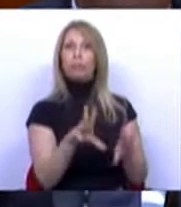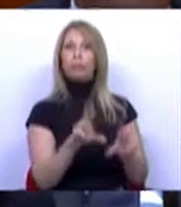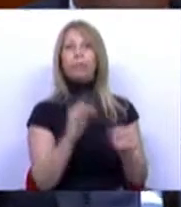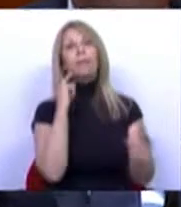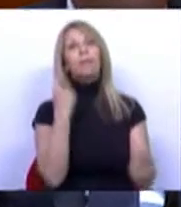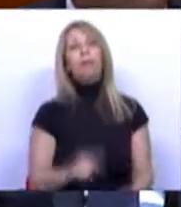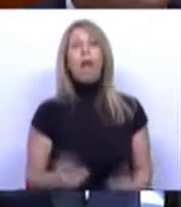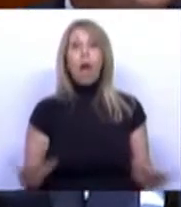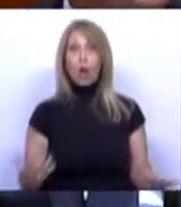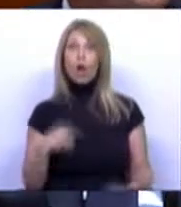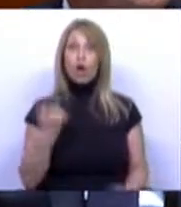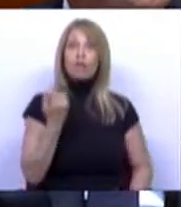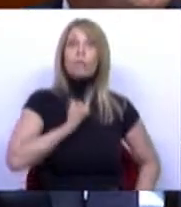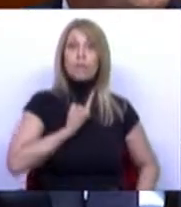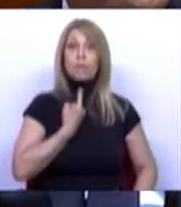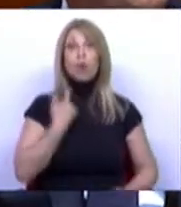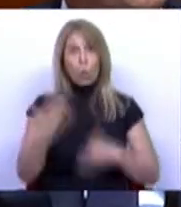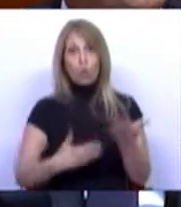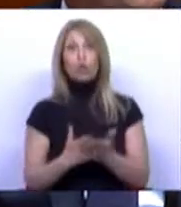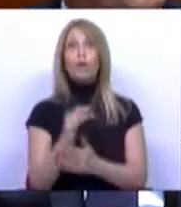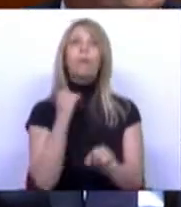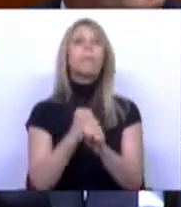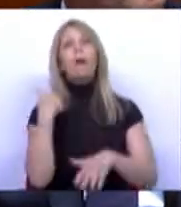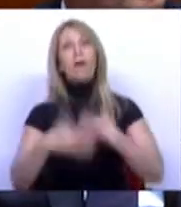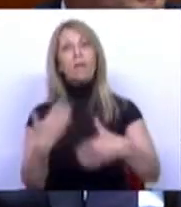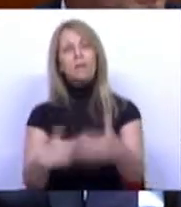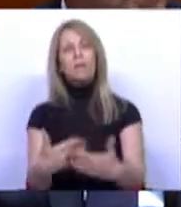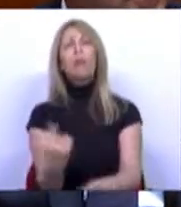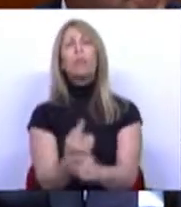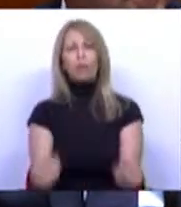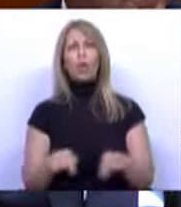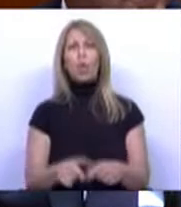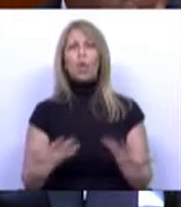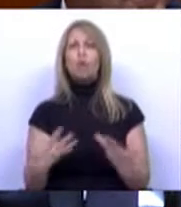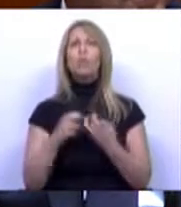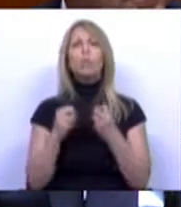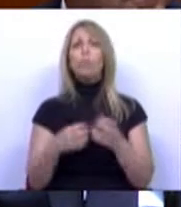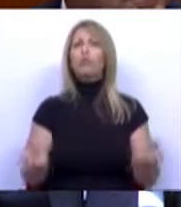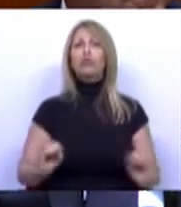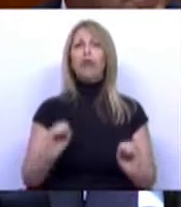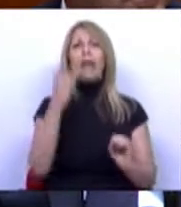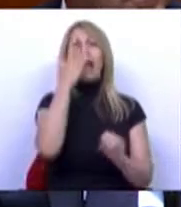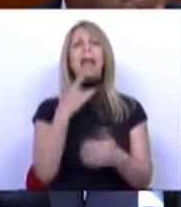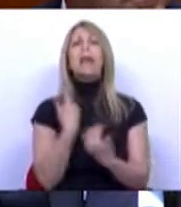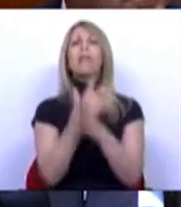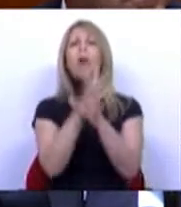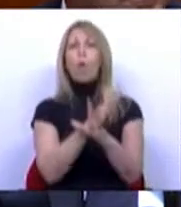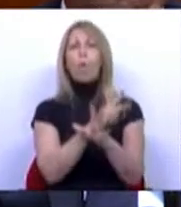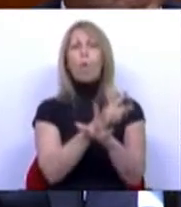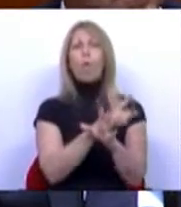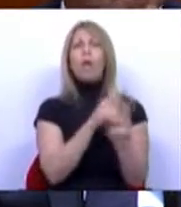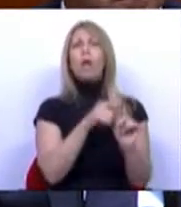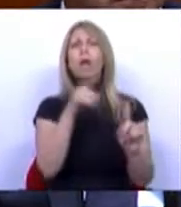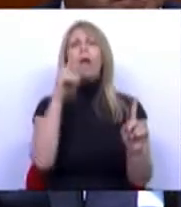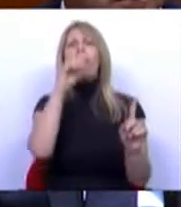trabalho e continuar a avançar. Porque é que hoje não temos um problema com o preço do carvão e só temos com o gás? Não temos um problema com o preço do